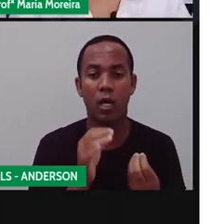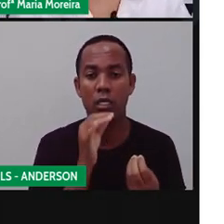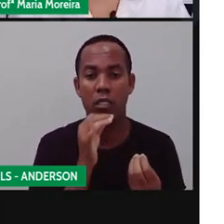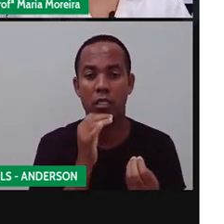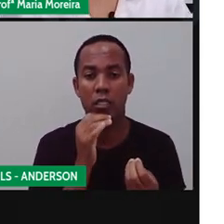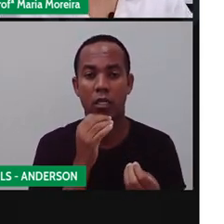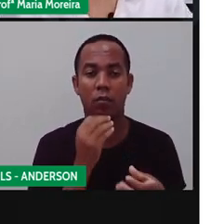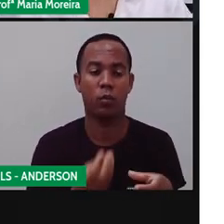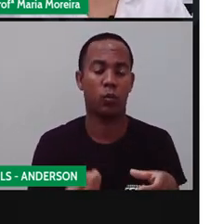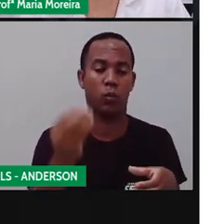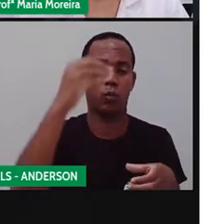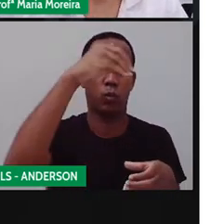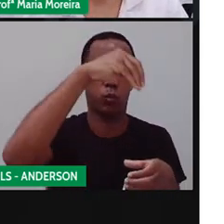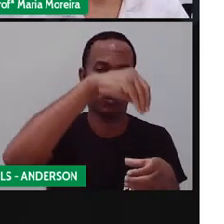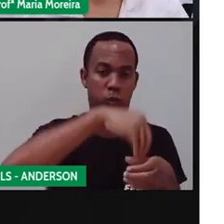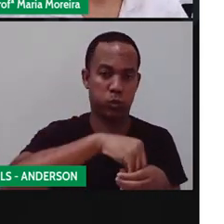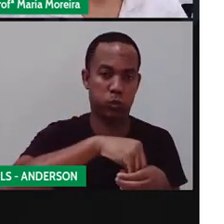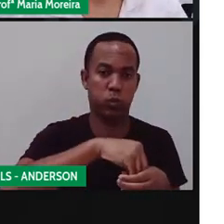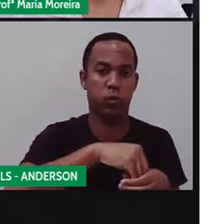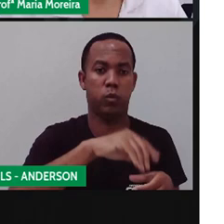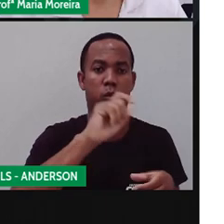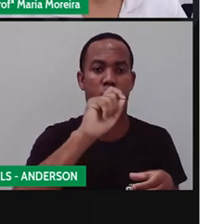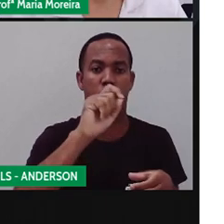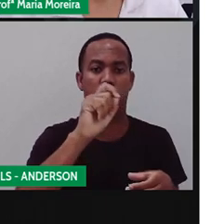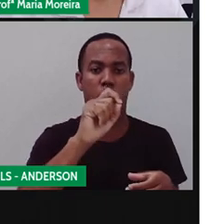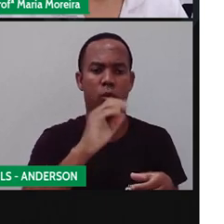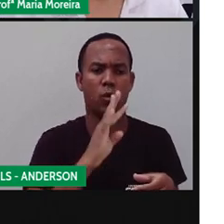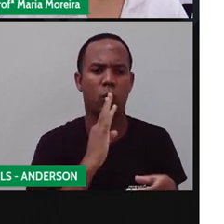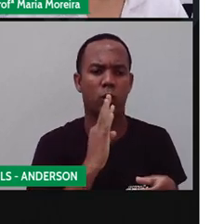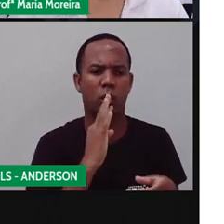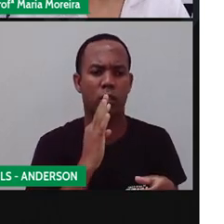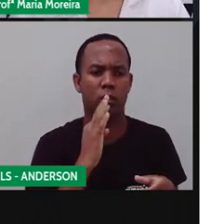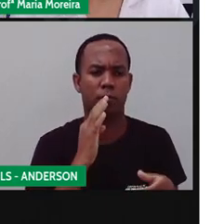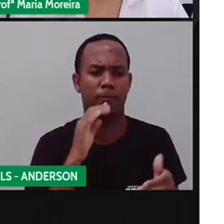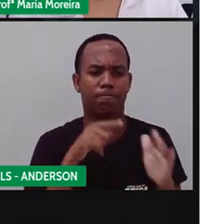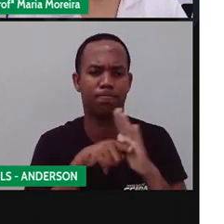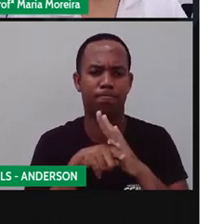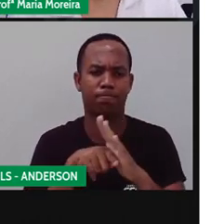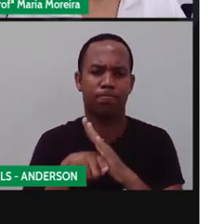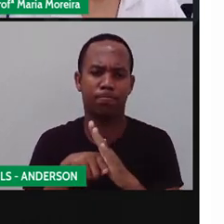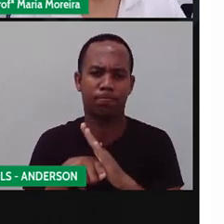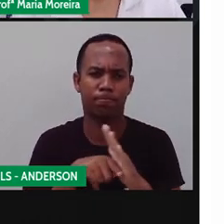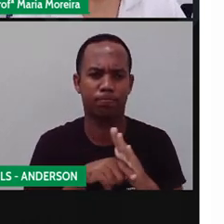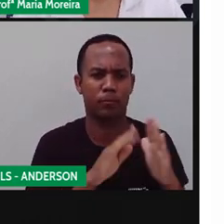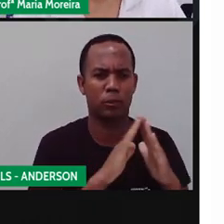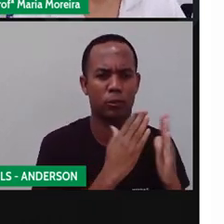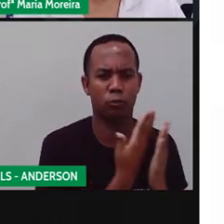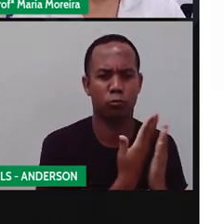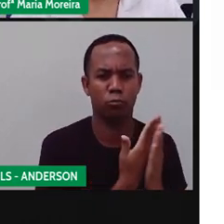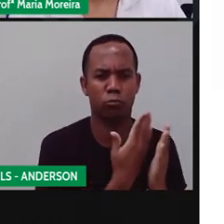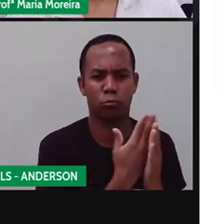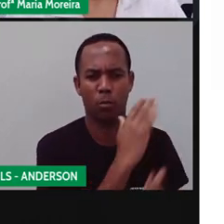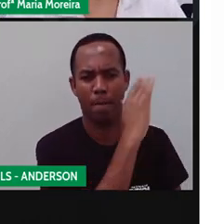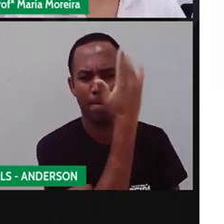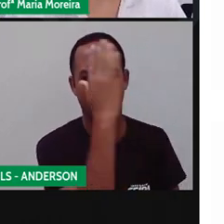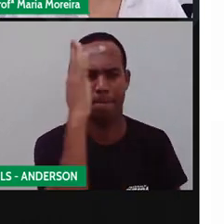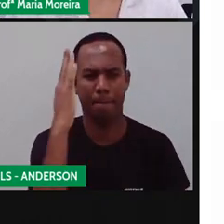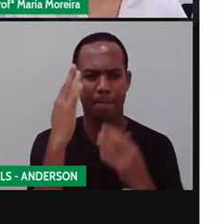Incorporaram ao seu acervo de conhecimento, de vegetais nativos, né?